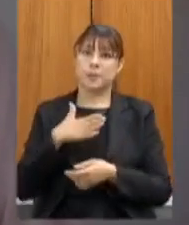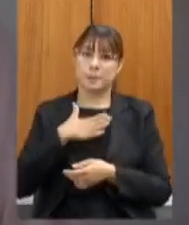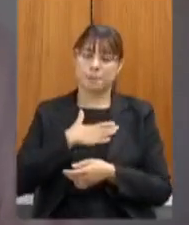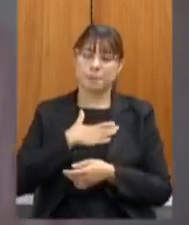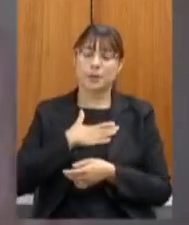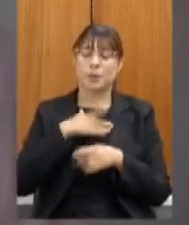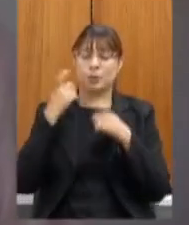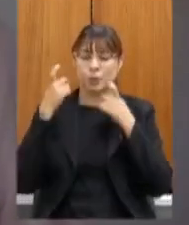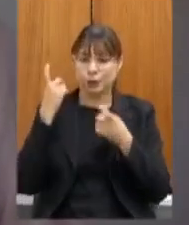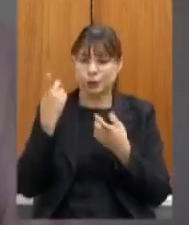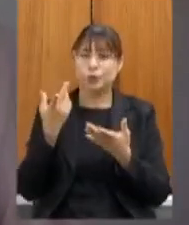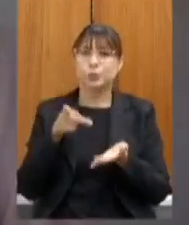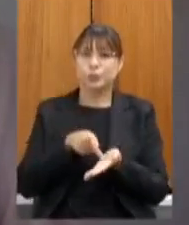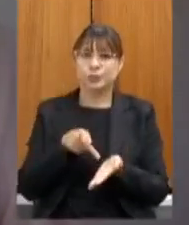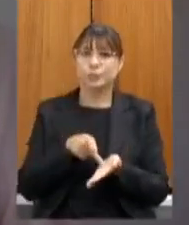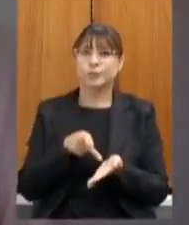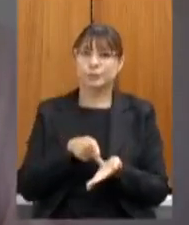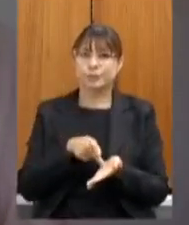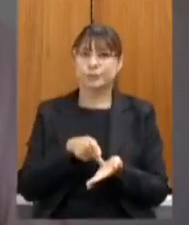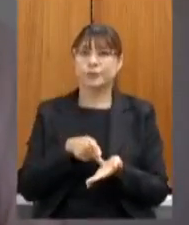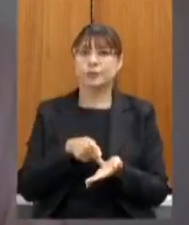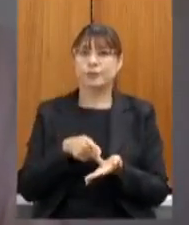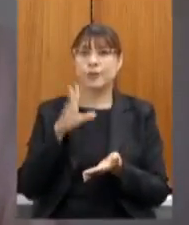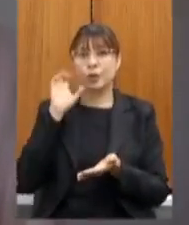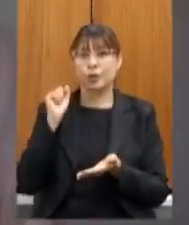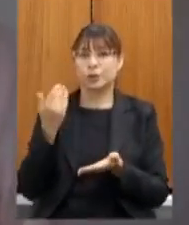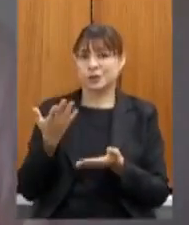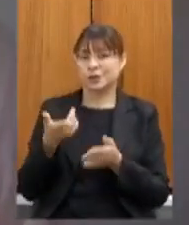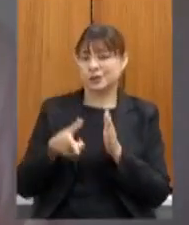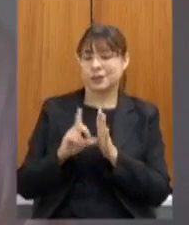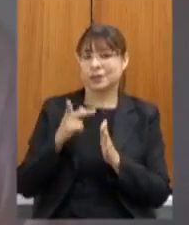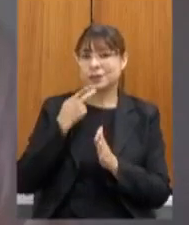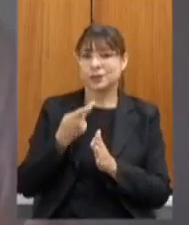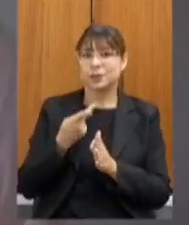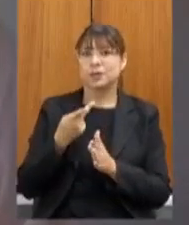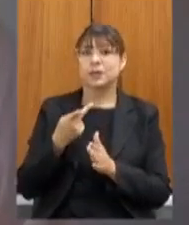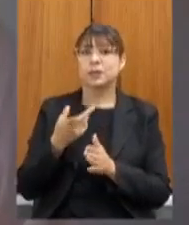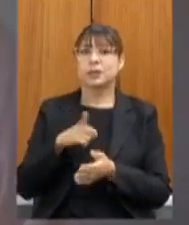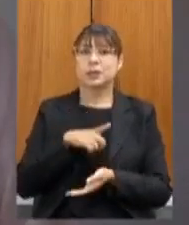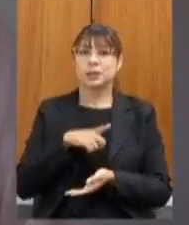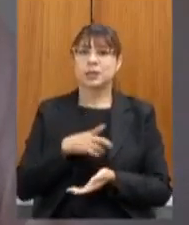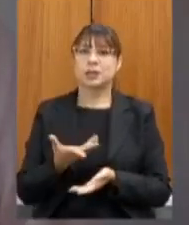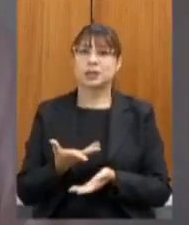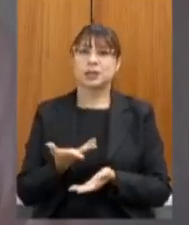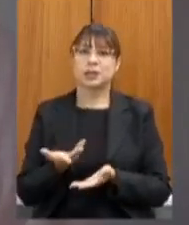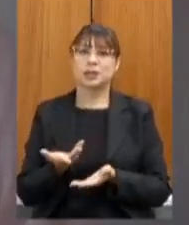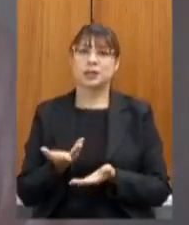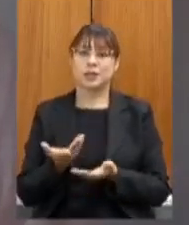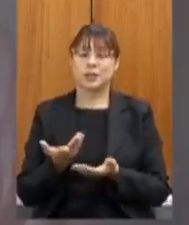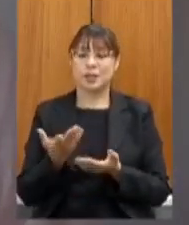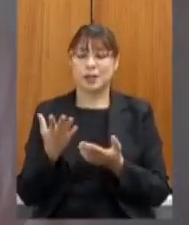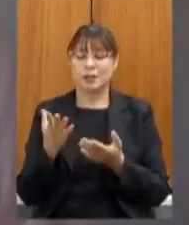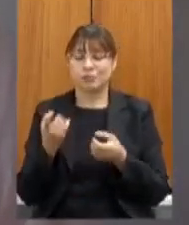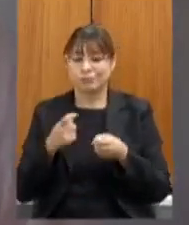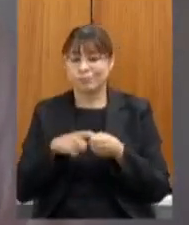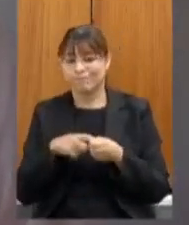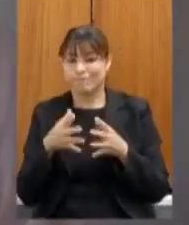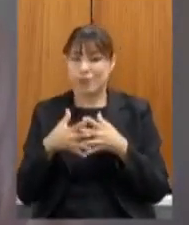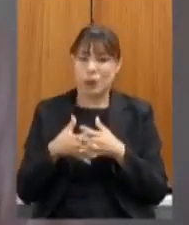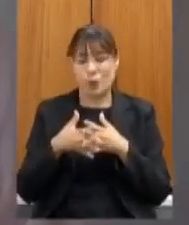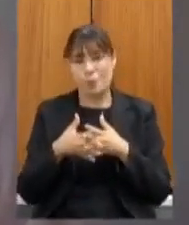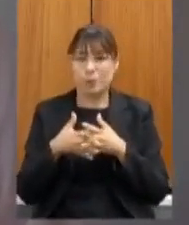preocupação acredito que como dizia a gente vai ter um reflexo muito difícil muito complicado